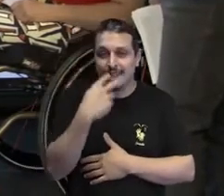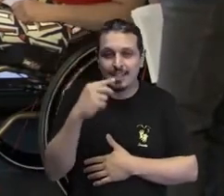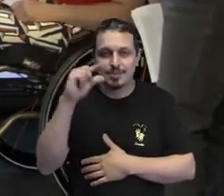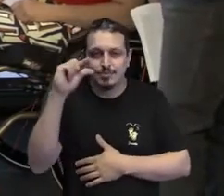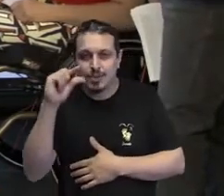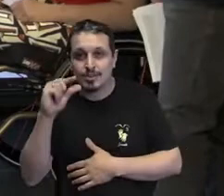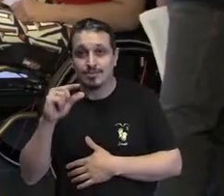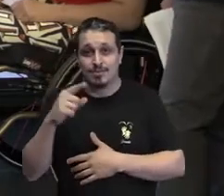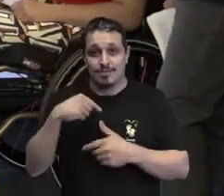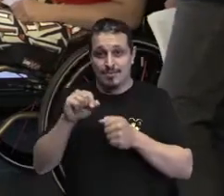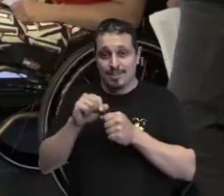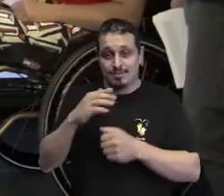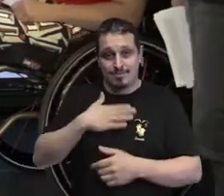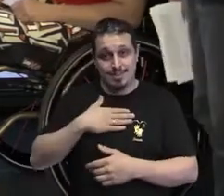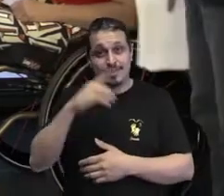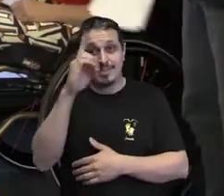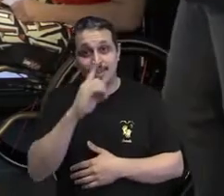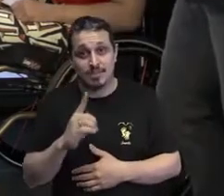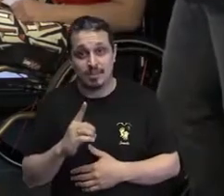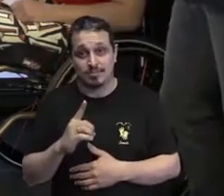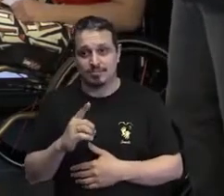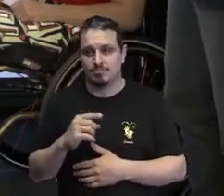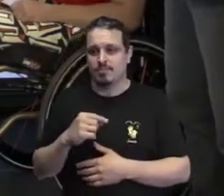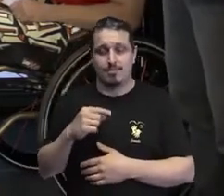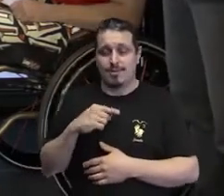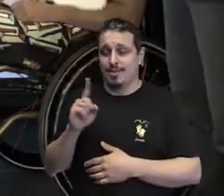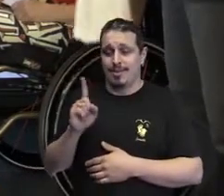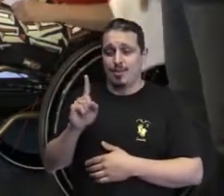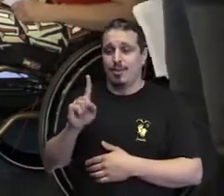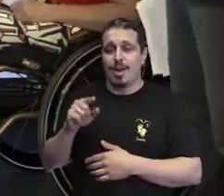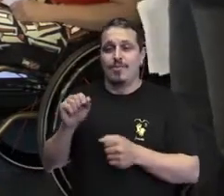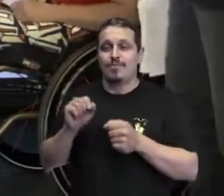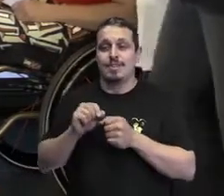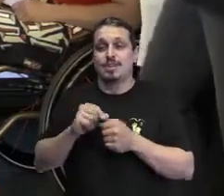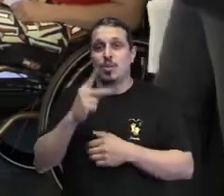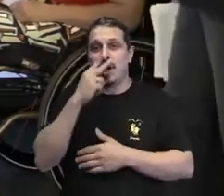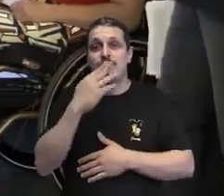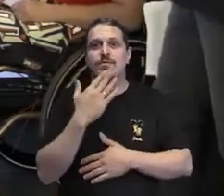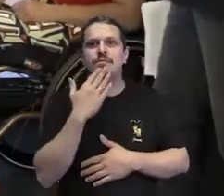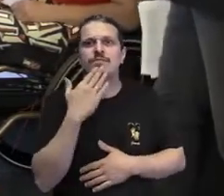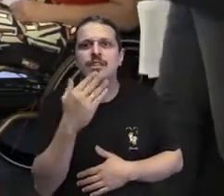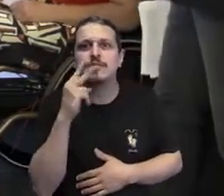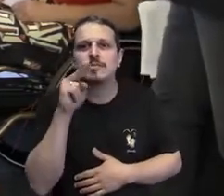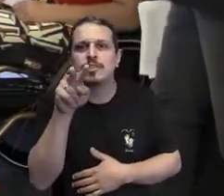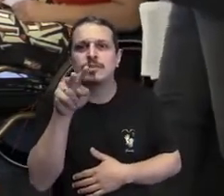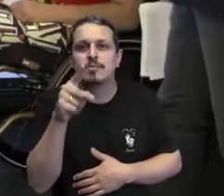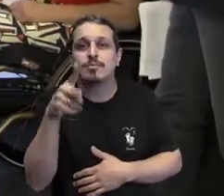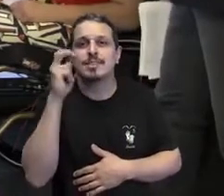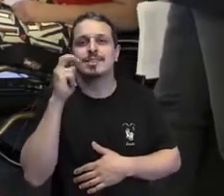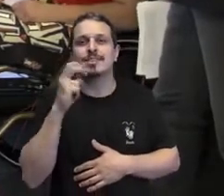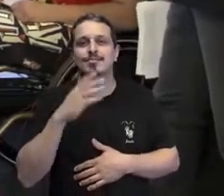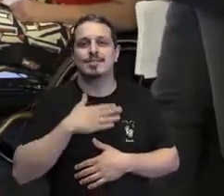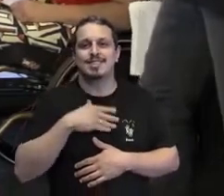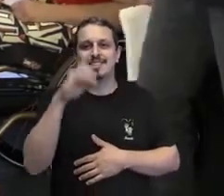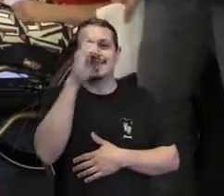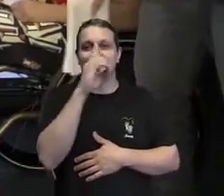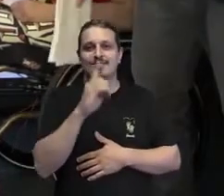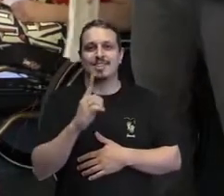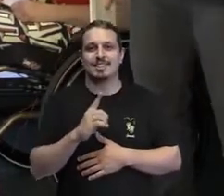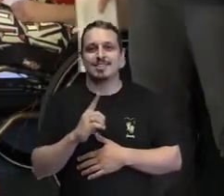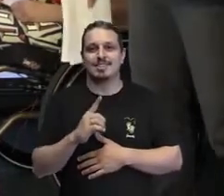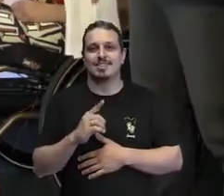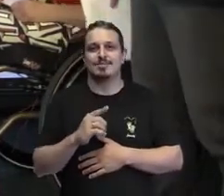detalhe, né. Ela não é aparente de primeira, né. Eu preciso me identificar como uma pessoa com deficiência.